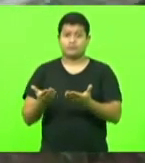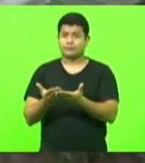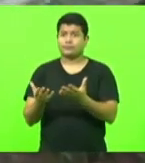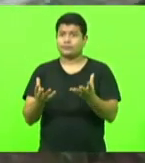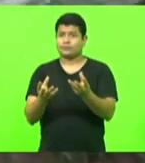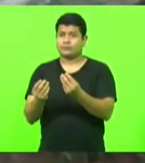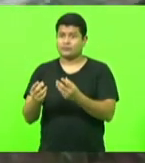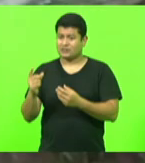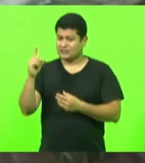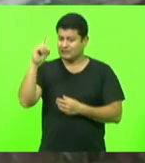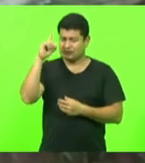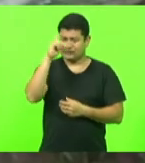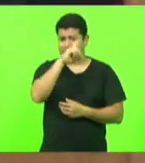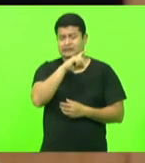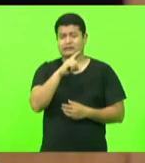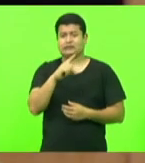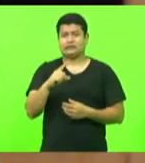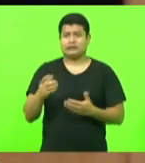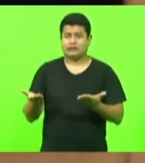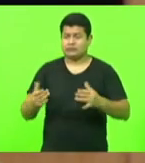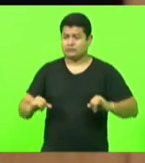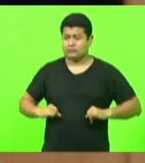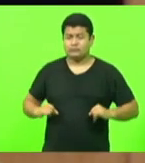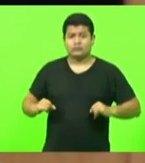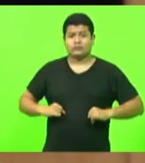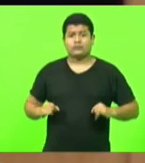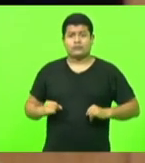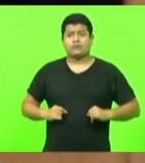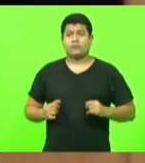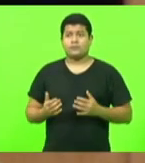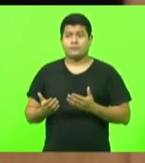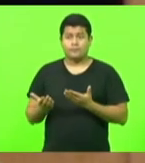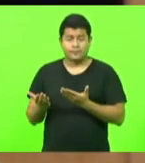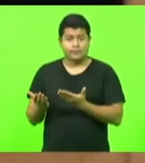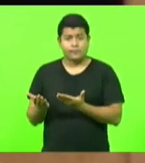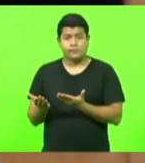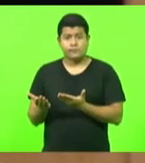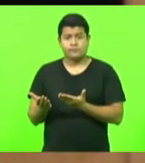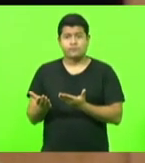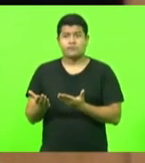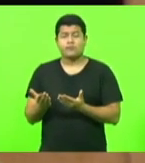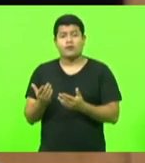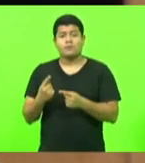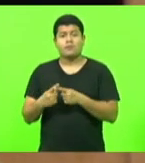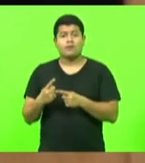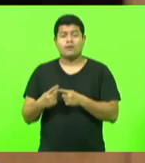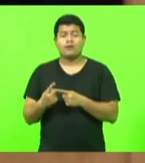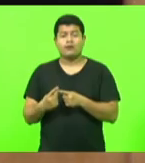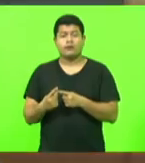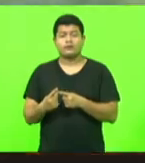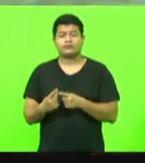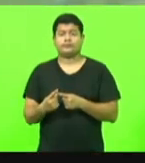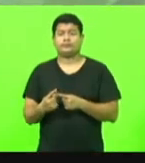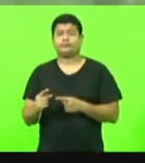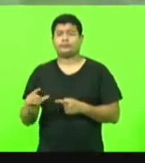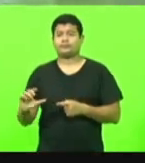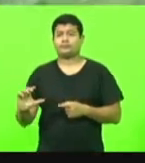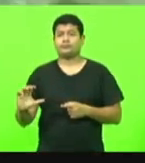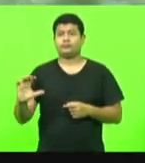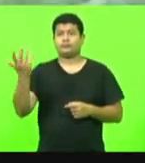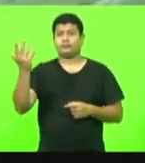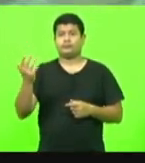as dificuldades acentuadas agora em razão disso que ocorreu.